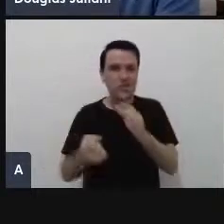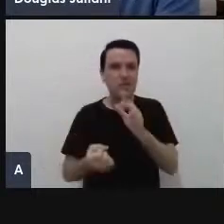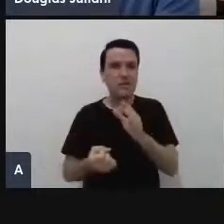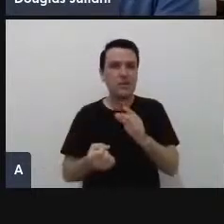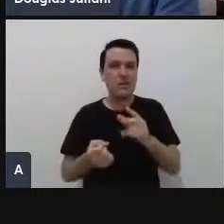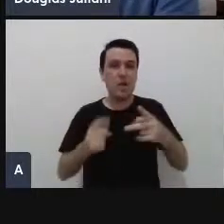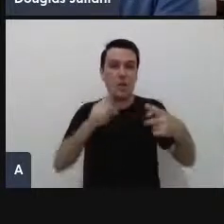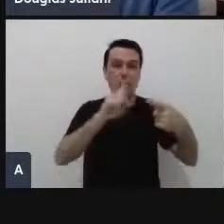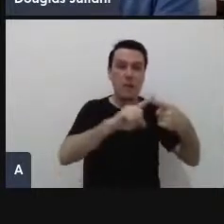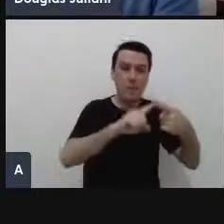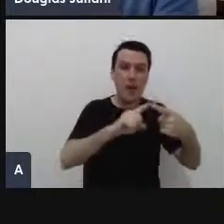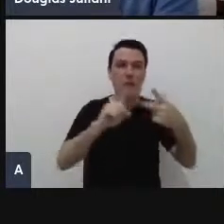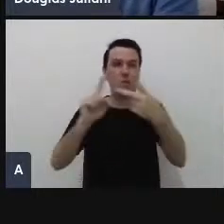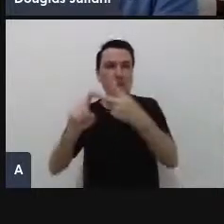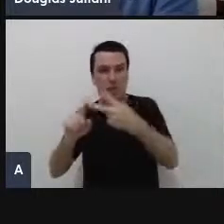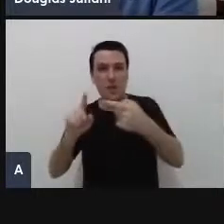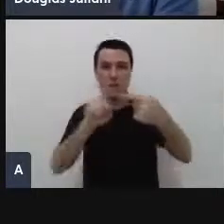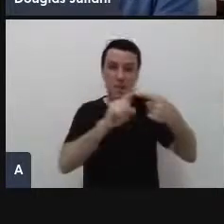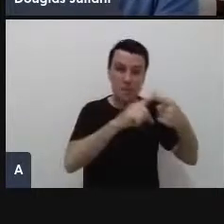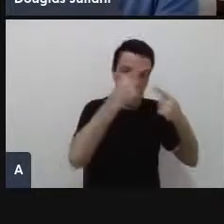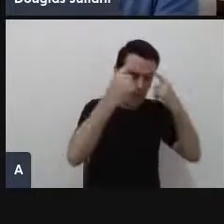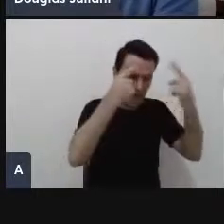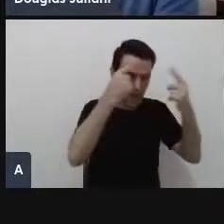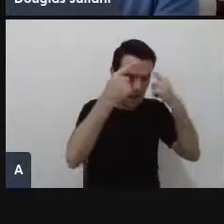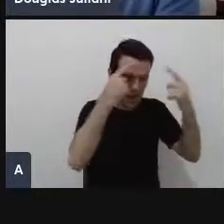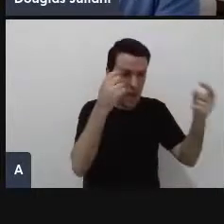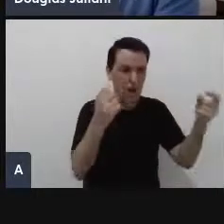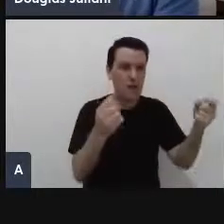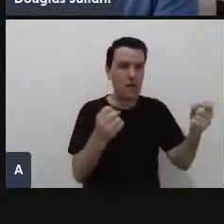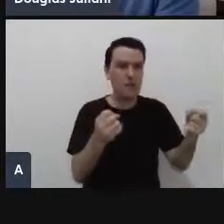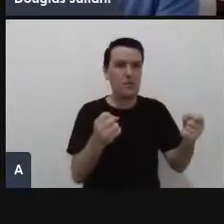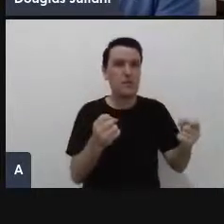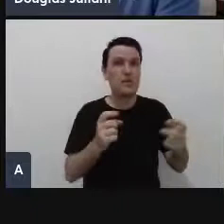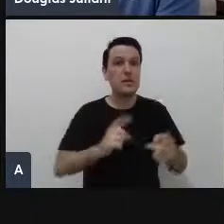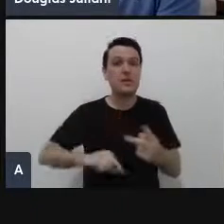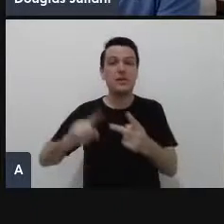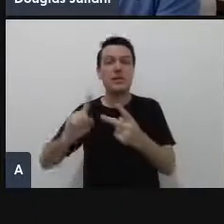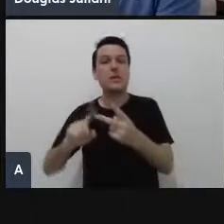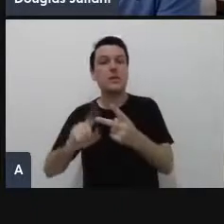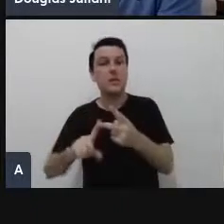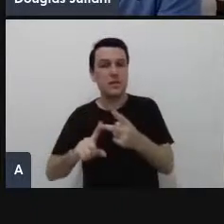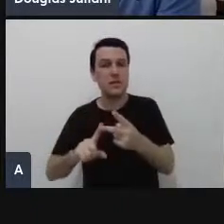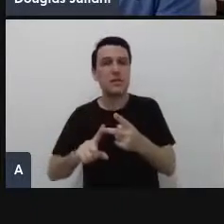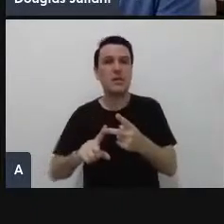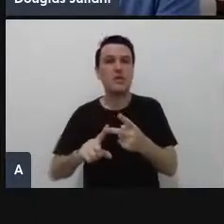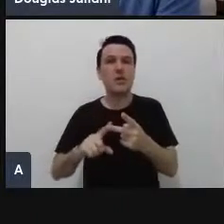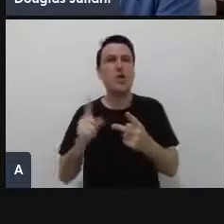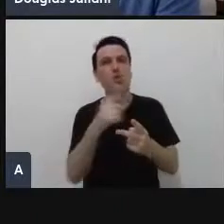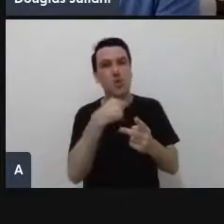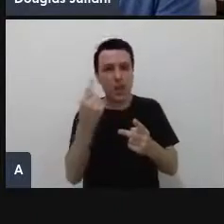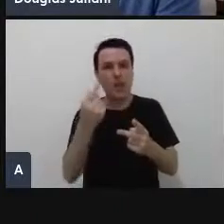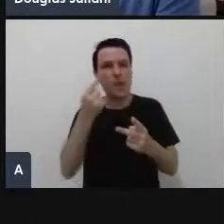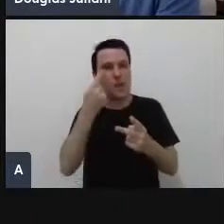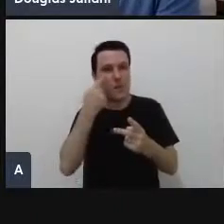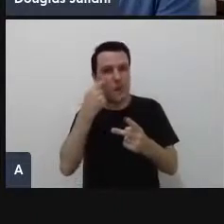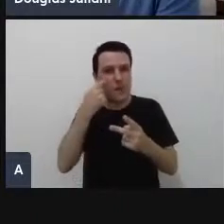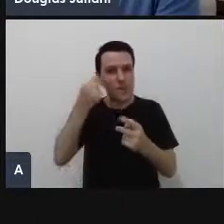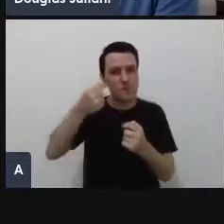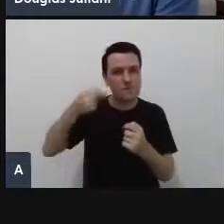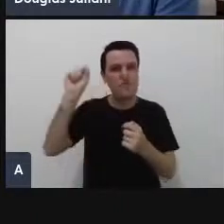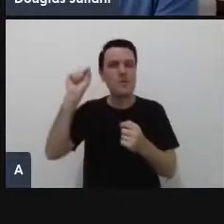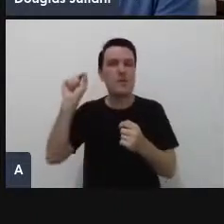são importantes gerar ideias e também um segundo momento aí a gente começa já a validar as ideias um primeiro momento mais